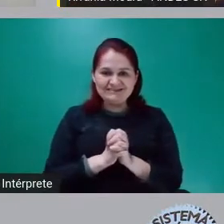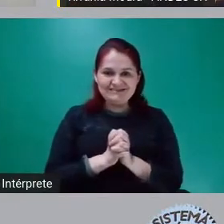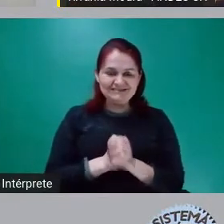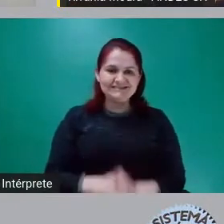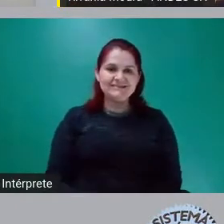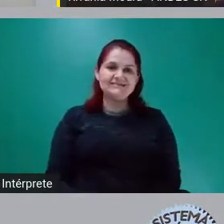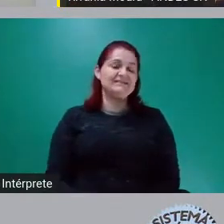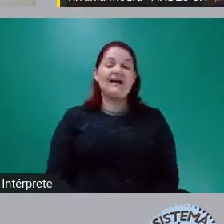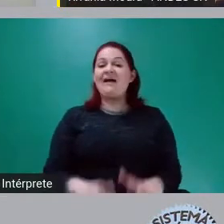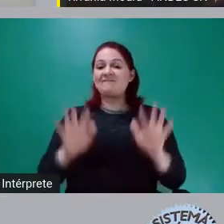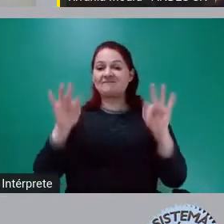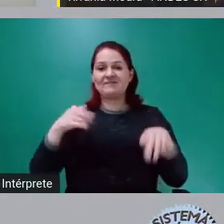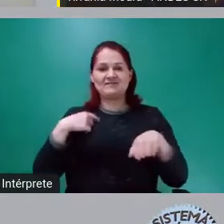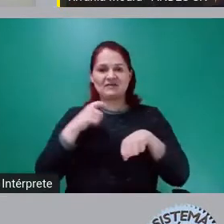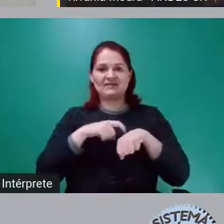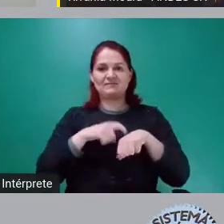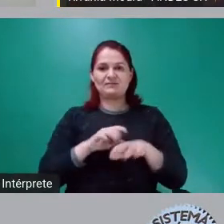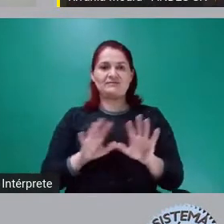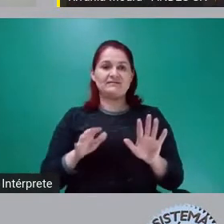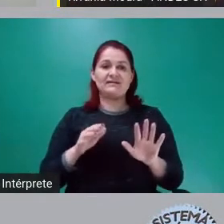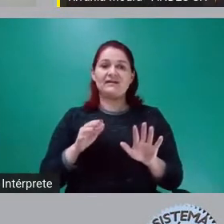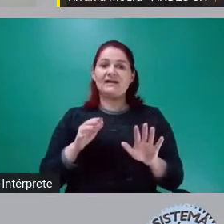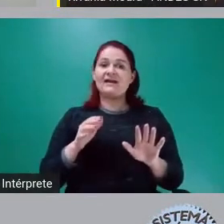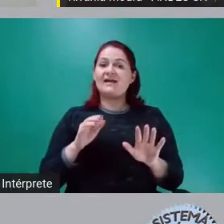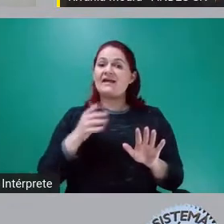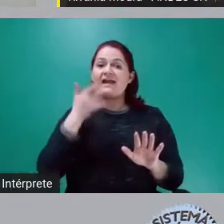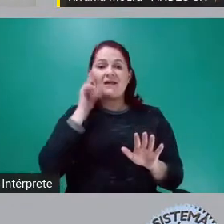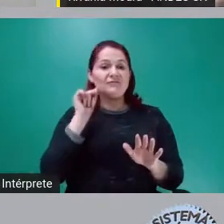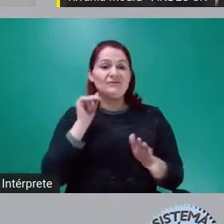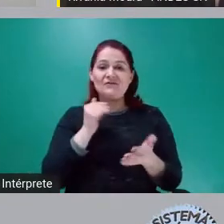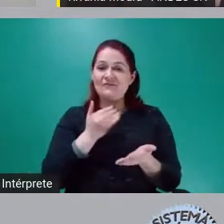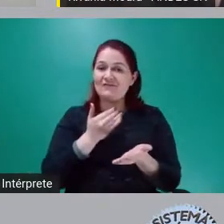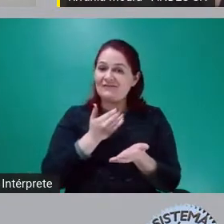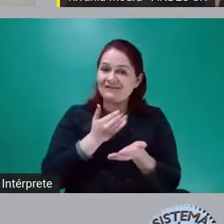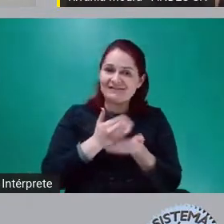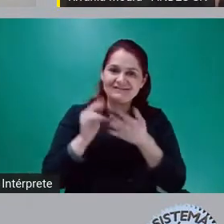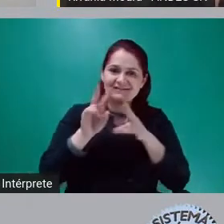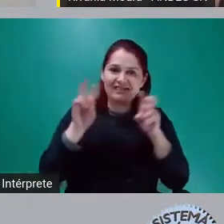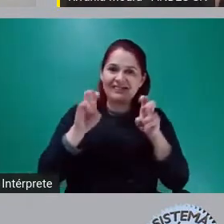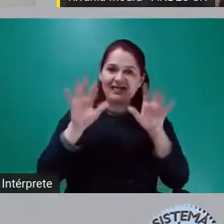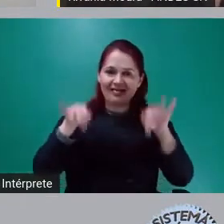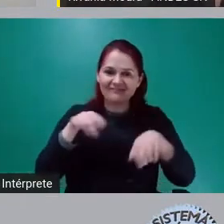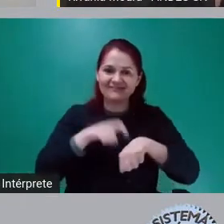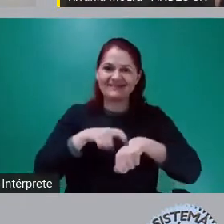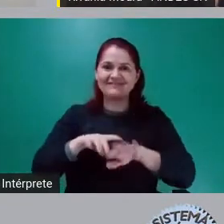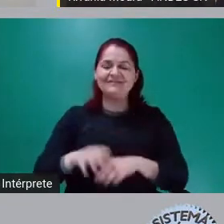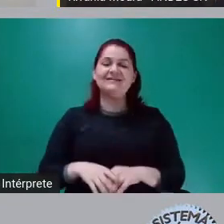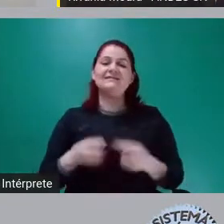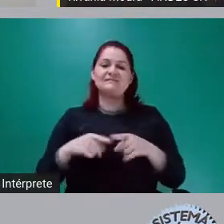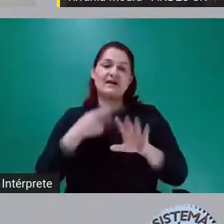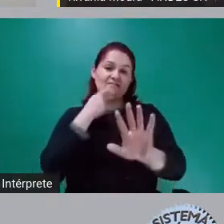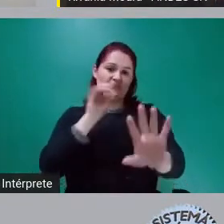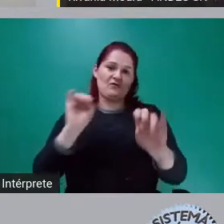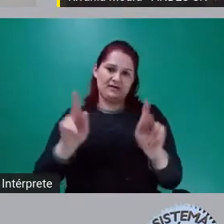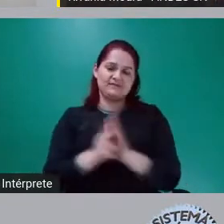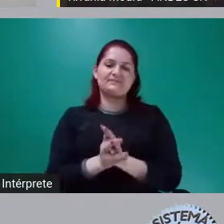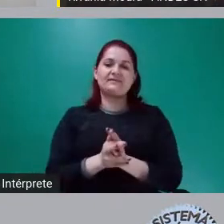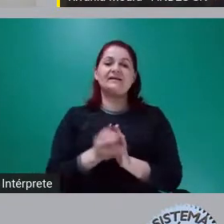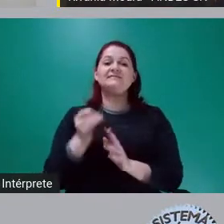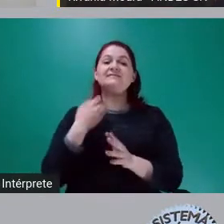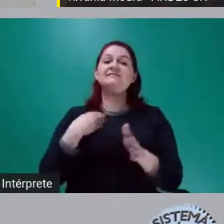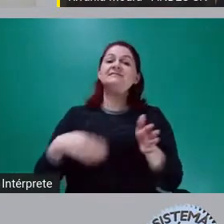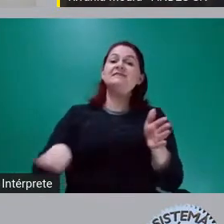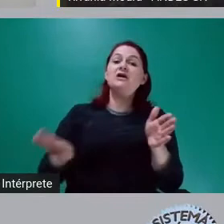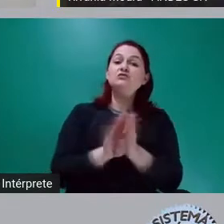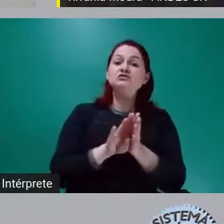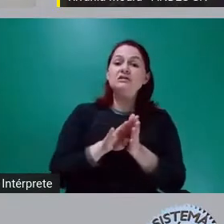Acabou o tempo. Então eu vou ver, eu não cheguei nem no começo. Bom, mas se eu chegar aqui num treminhão, minha mulher vai levar um susto, né? Fala, mas